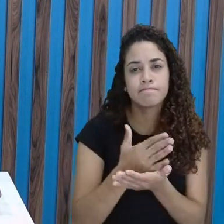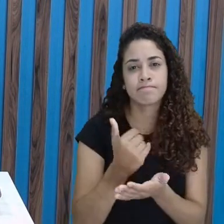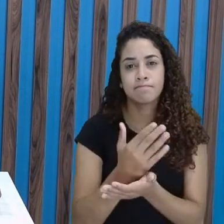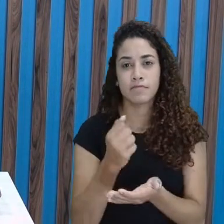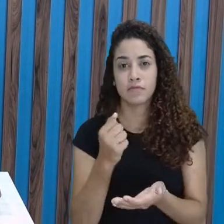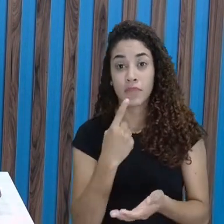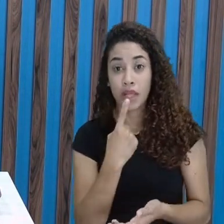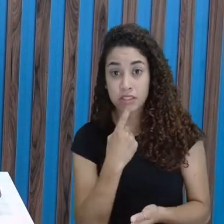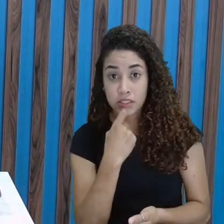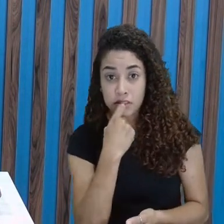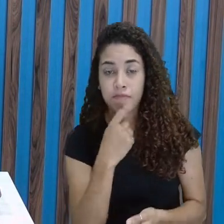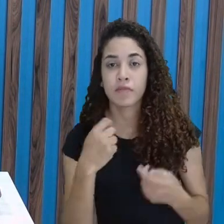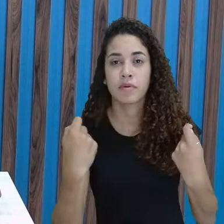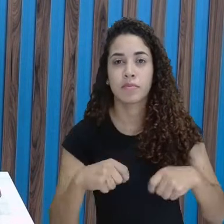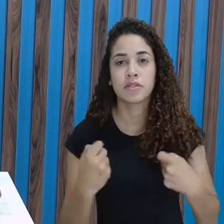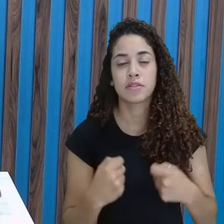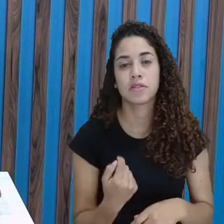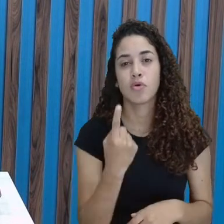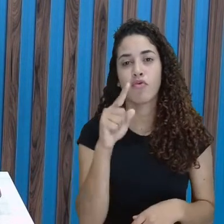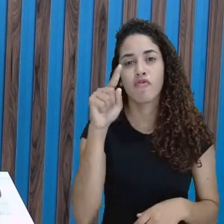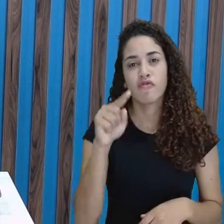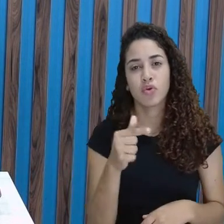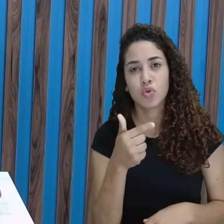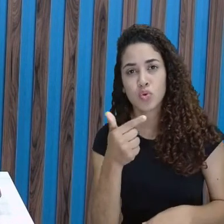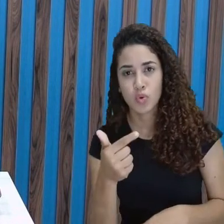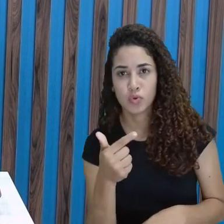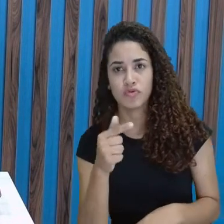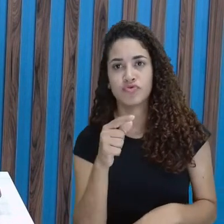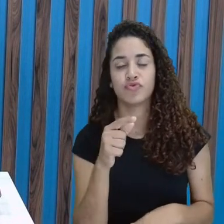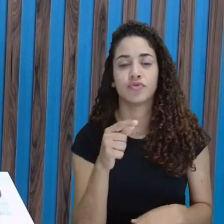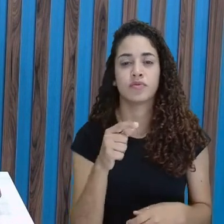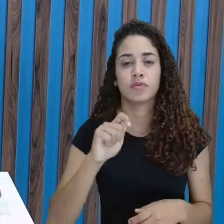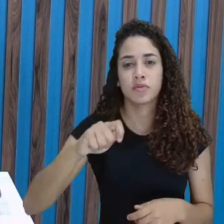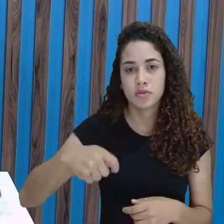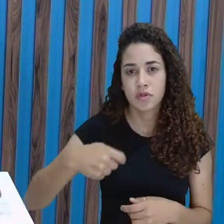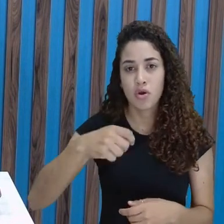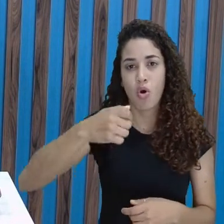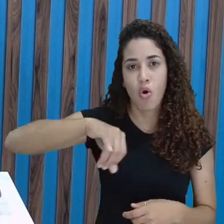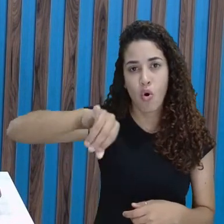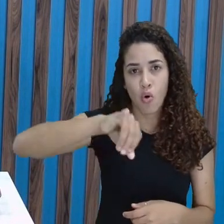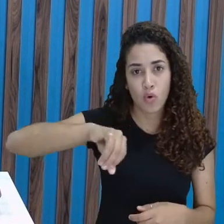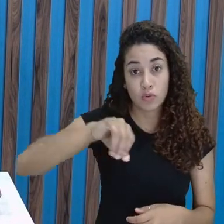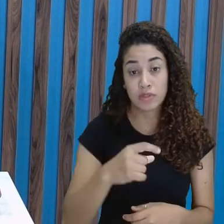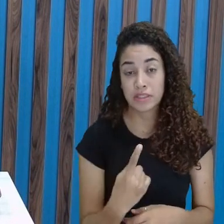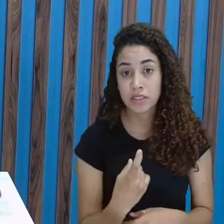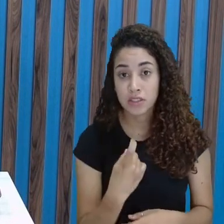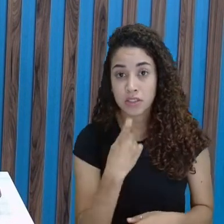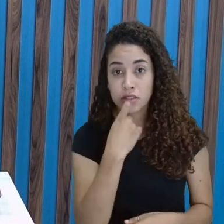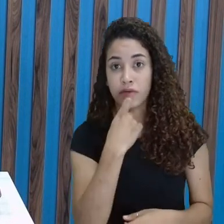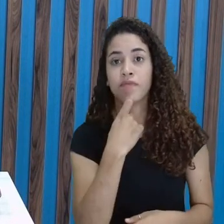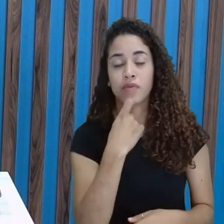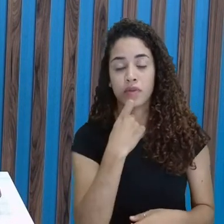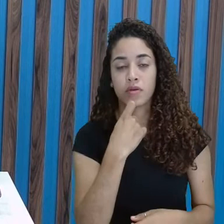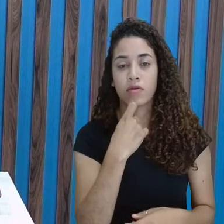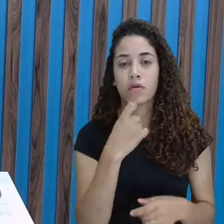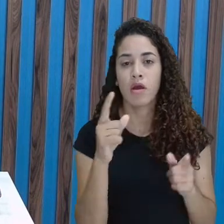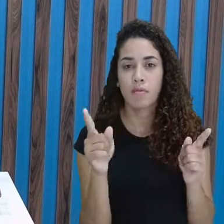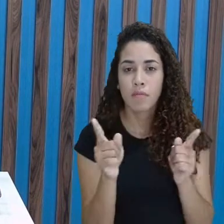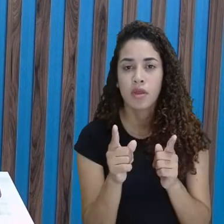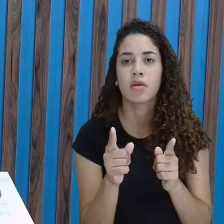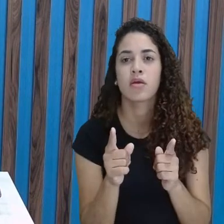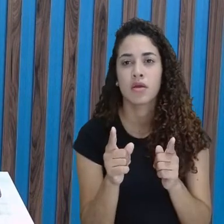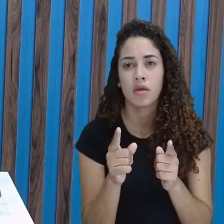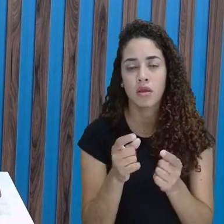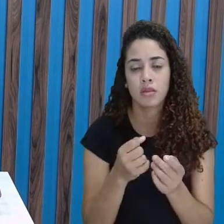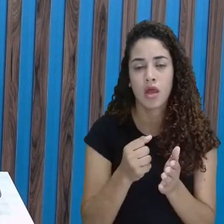meia xícara de chá de óleo, três cenouras médias raladas ou